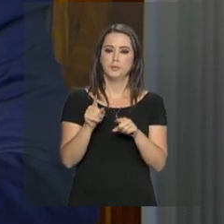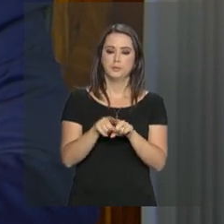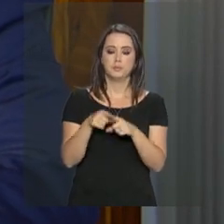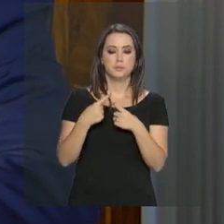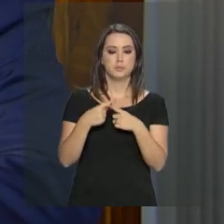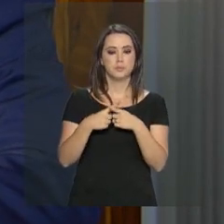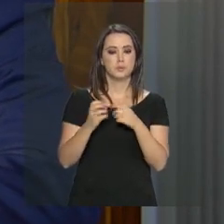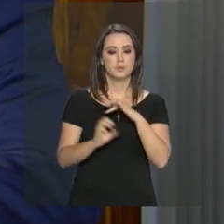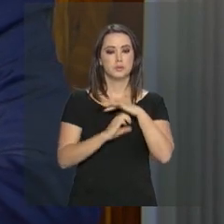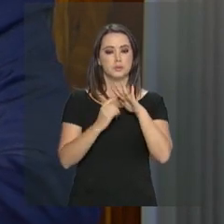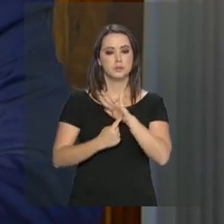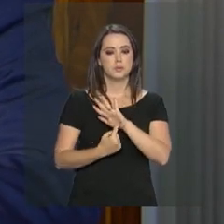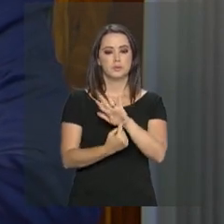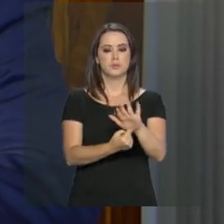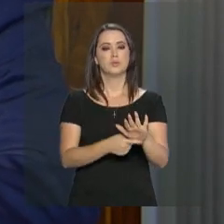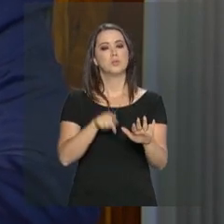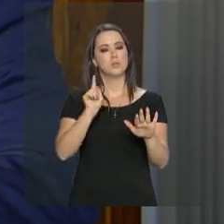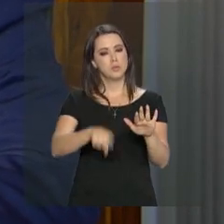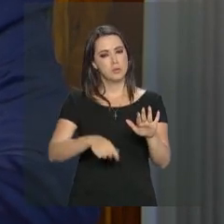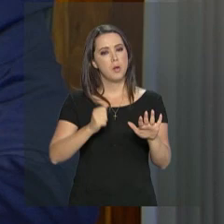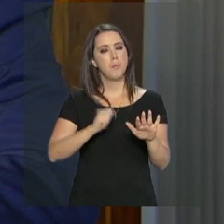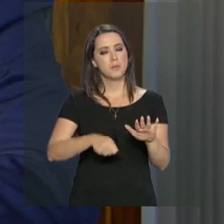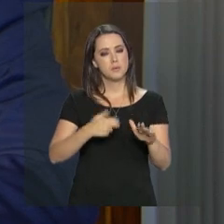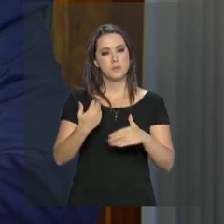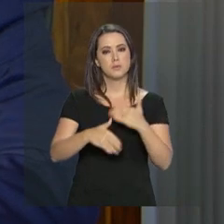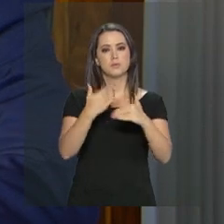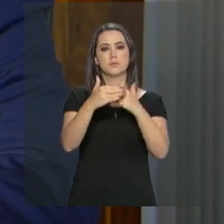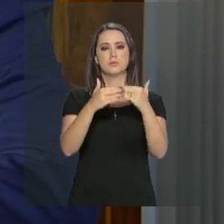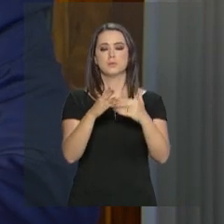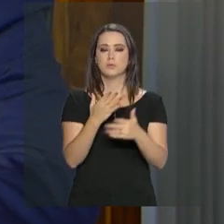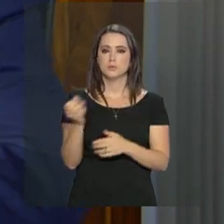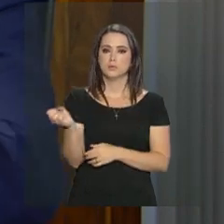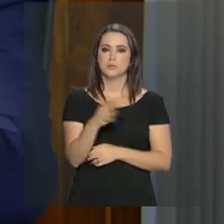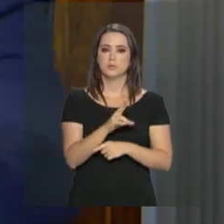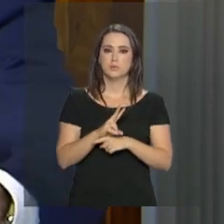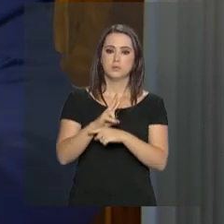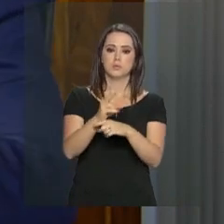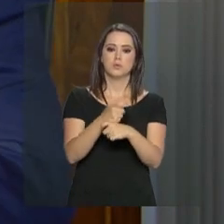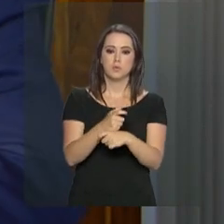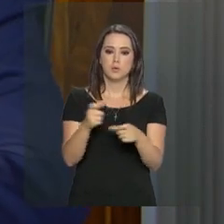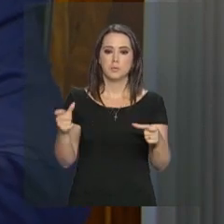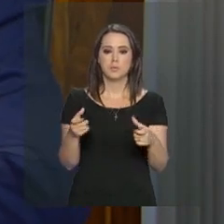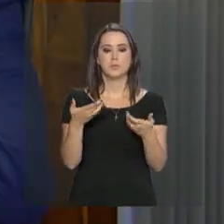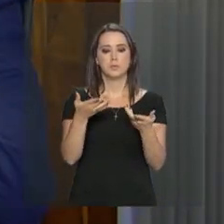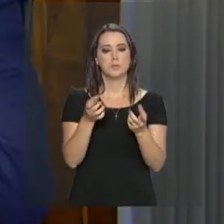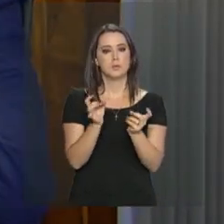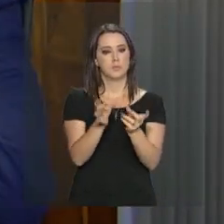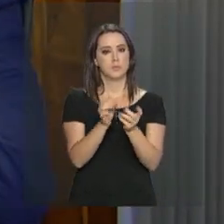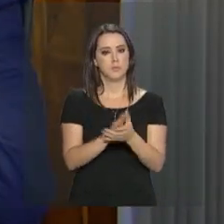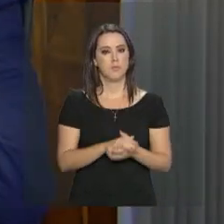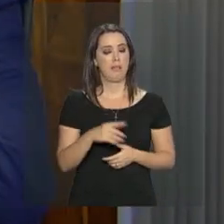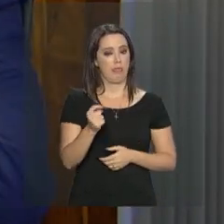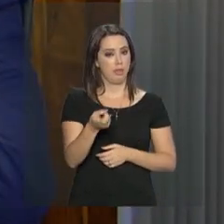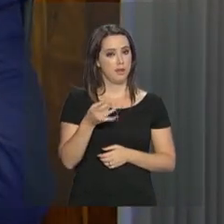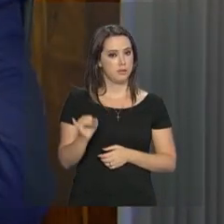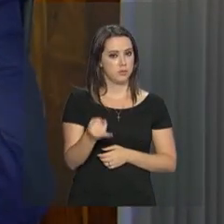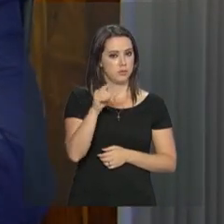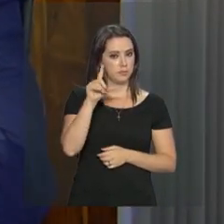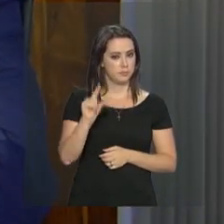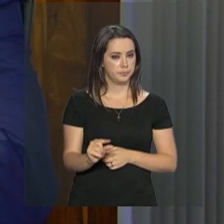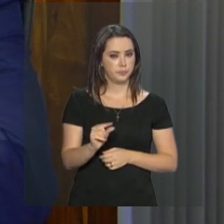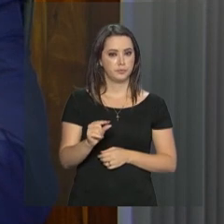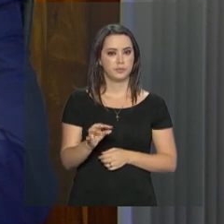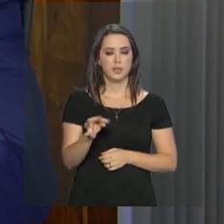já têm mostrado apetite para o crescimento e apetite para tomar novos créditos para a expansão dos seus negócios. Taxas de juros reduzidas,